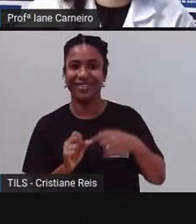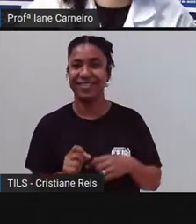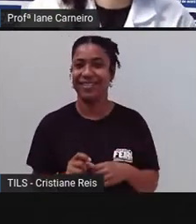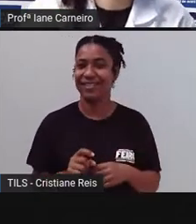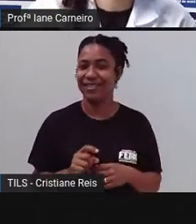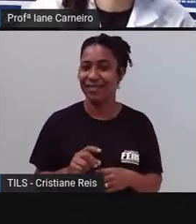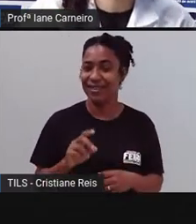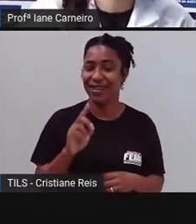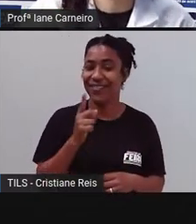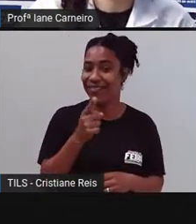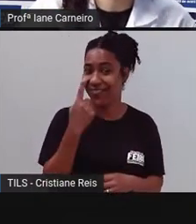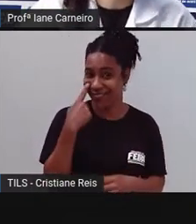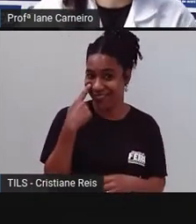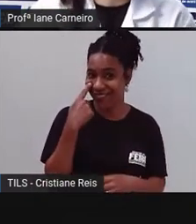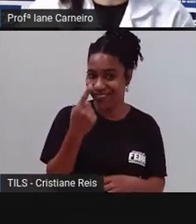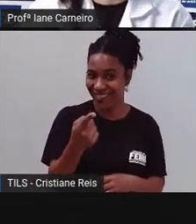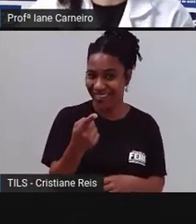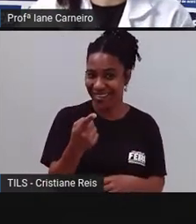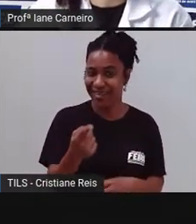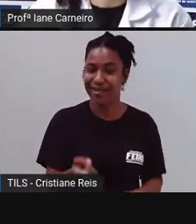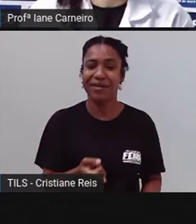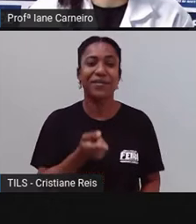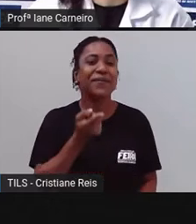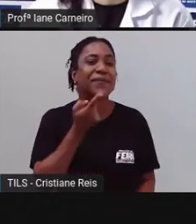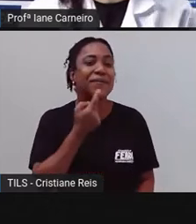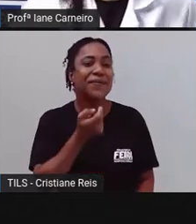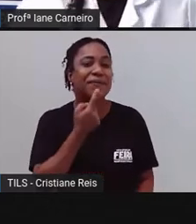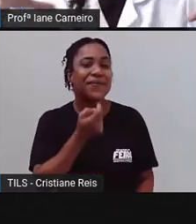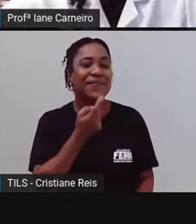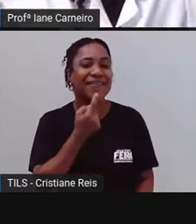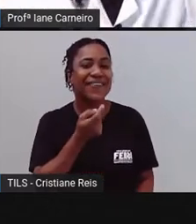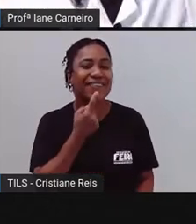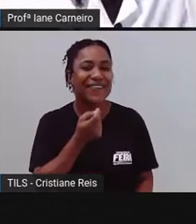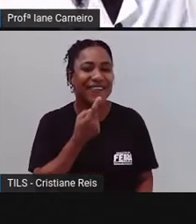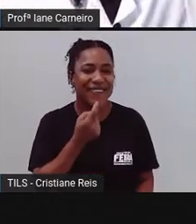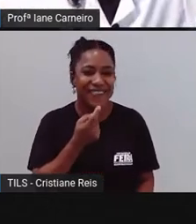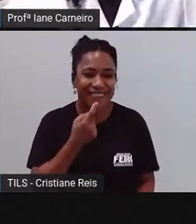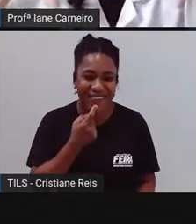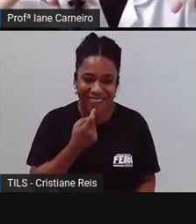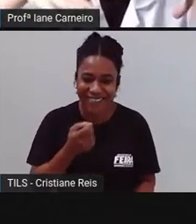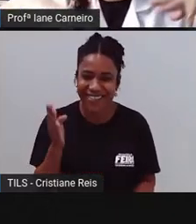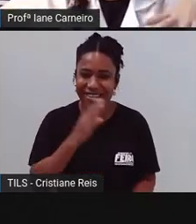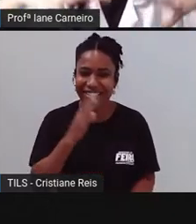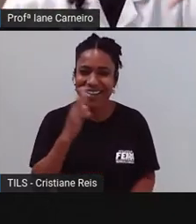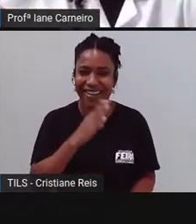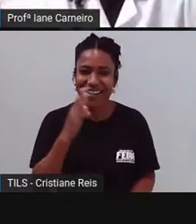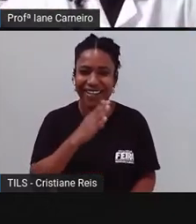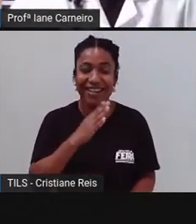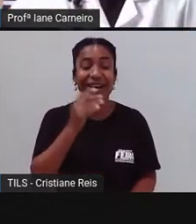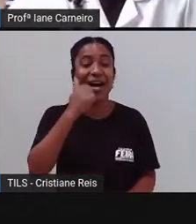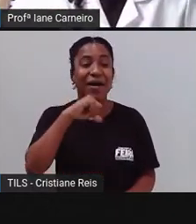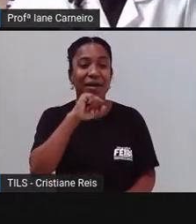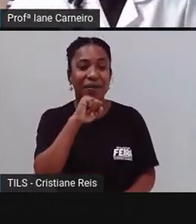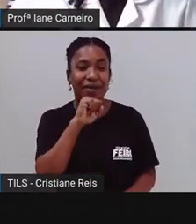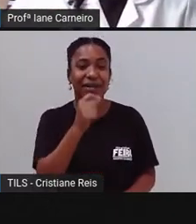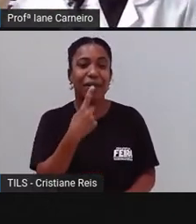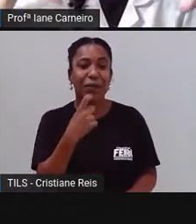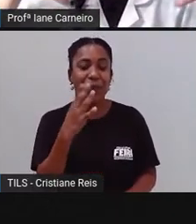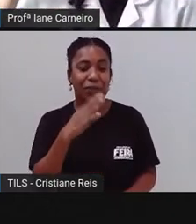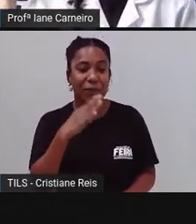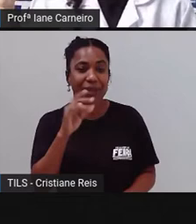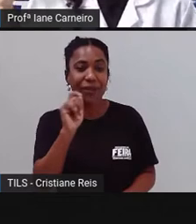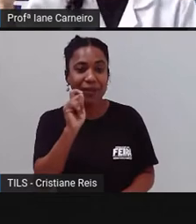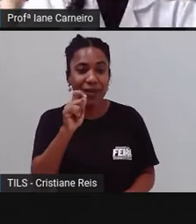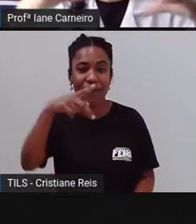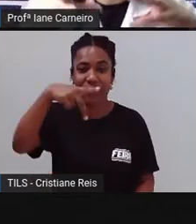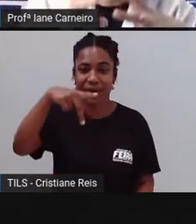pimenta. Olha só, a mãe da pimenta é o pimentão. Porque é uma pimenta grande. E o pimentão, ó,